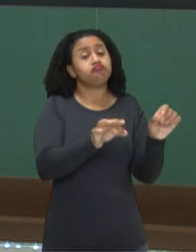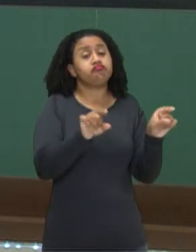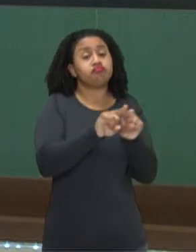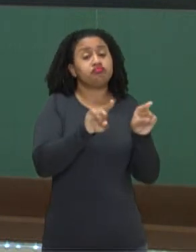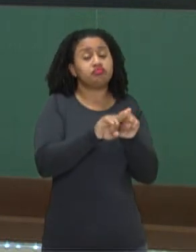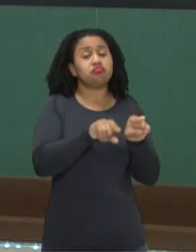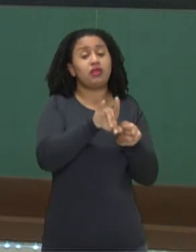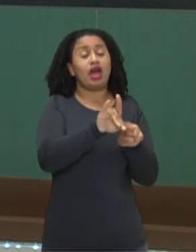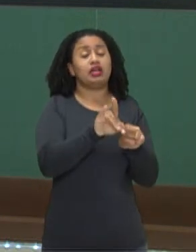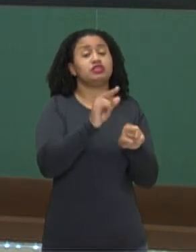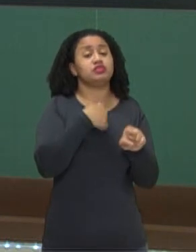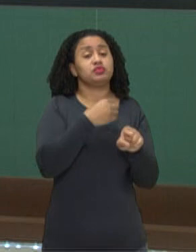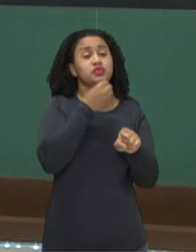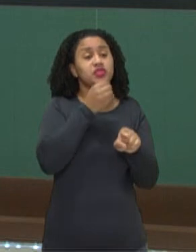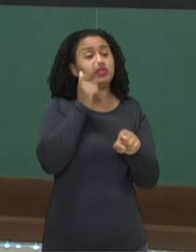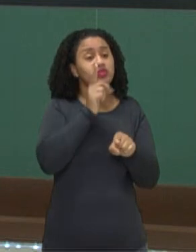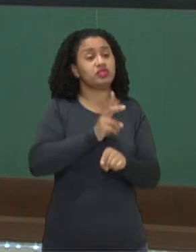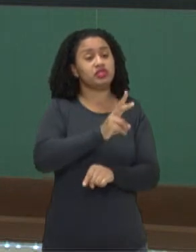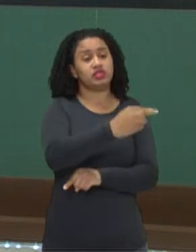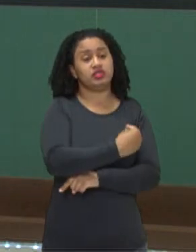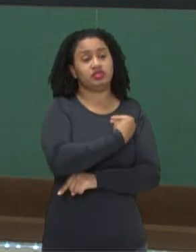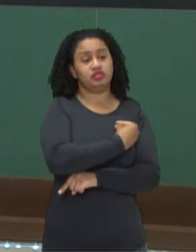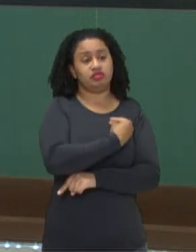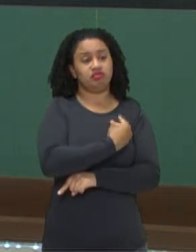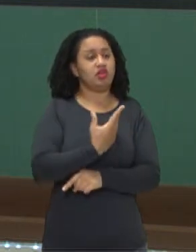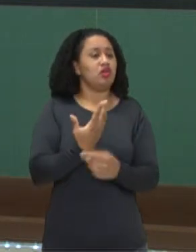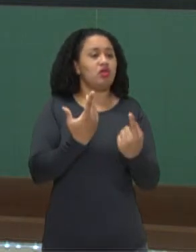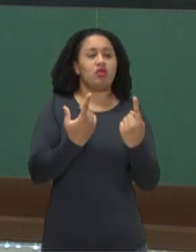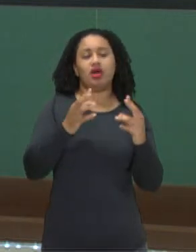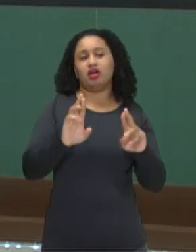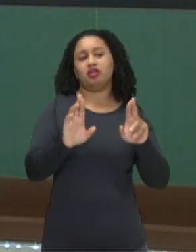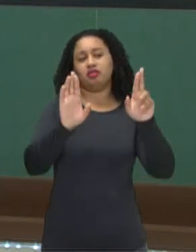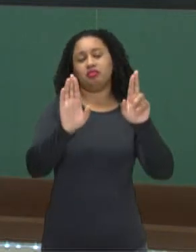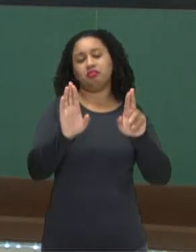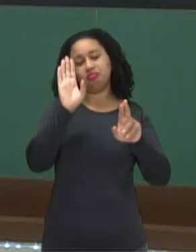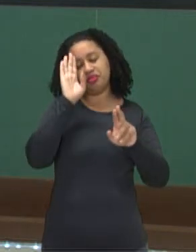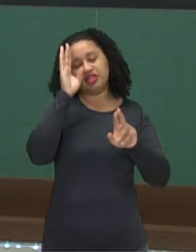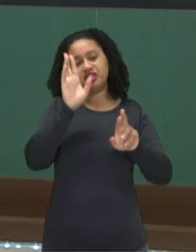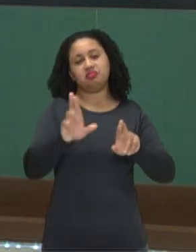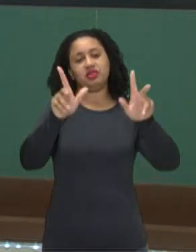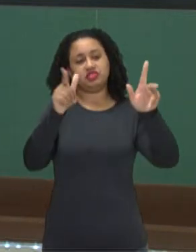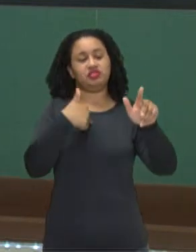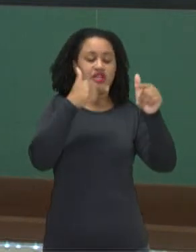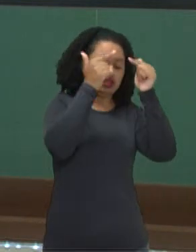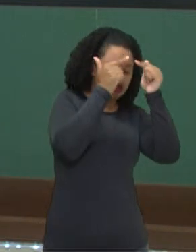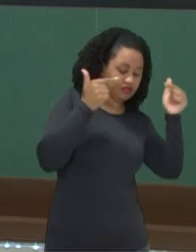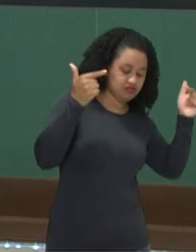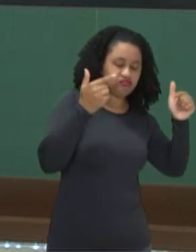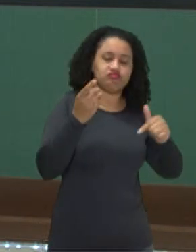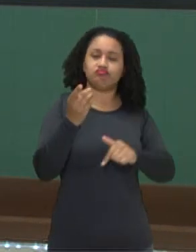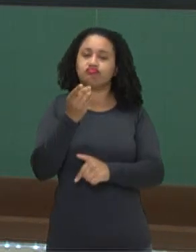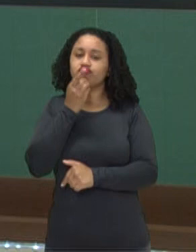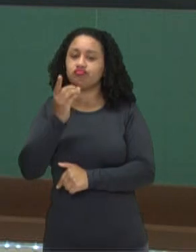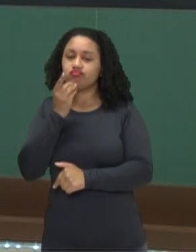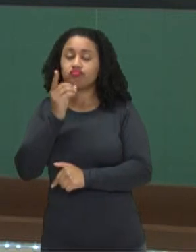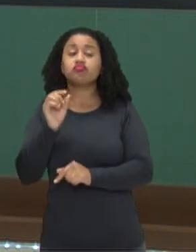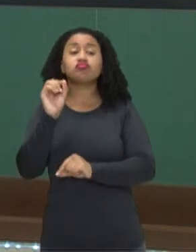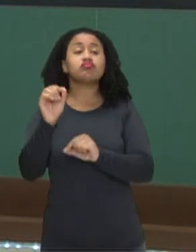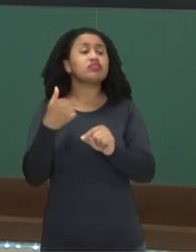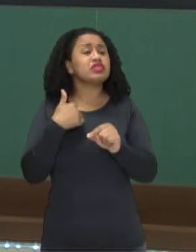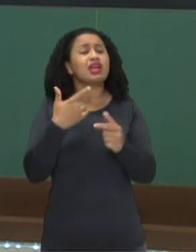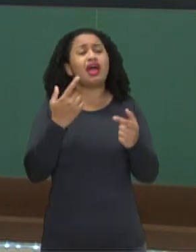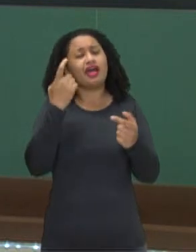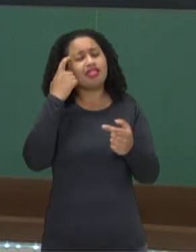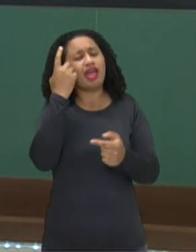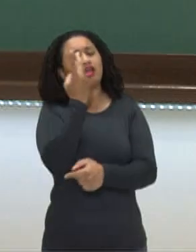tenham mais chances de sobrevivência. Qual a principal diferença entre o Lamarckismo e o Darwinismo? Na realidade, a